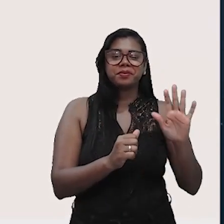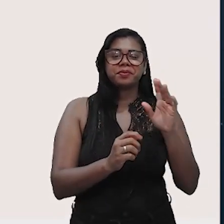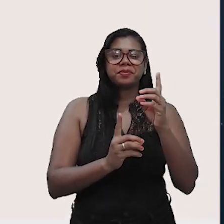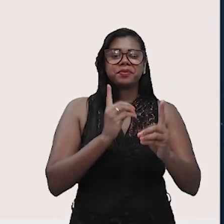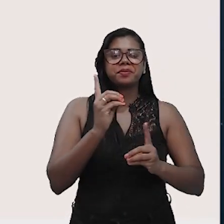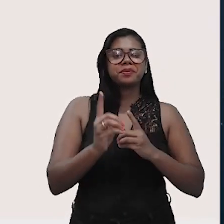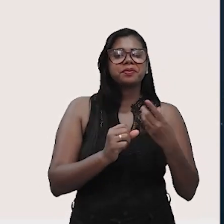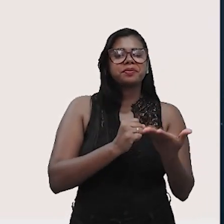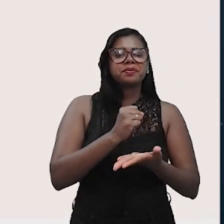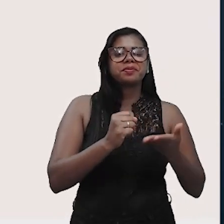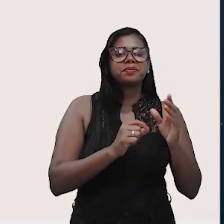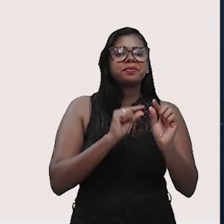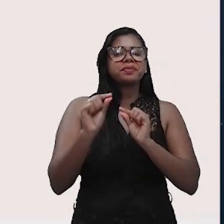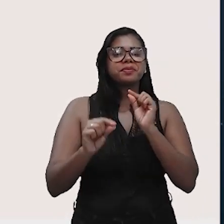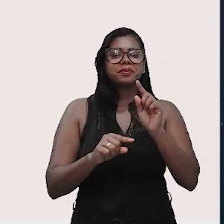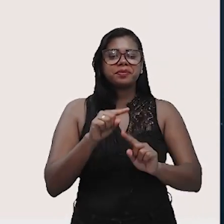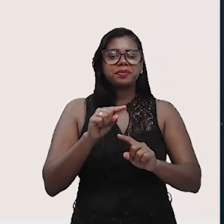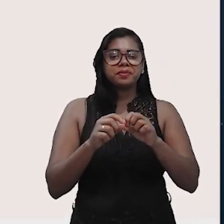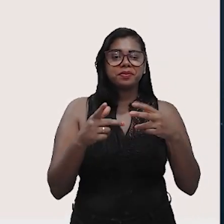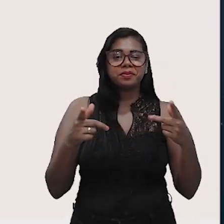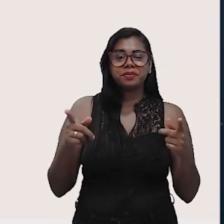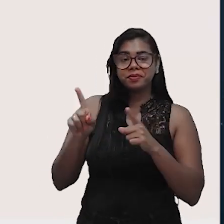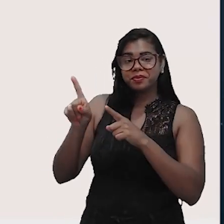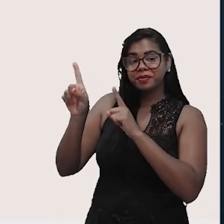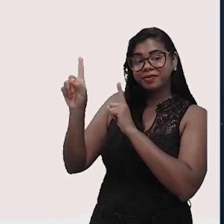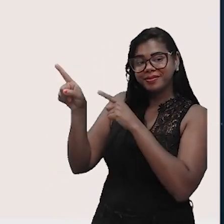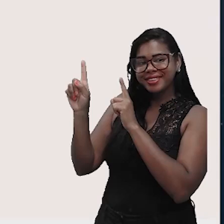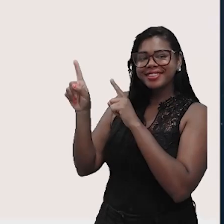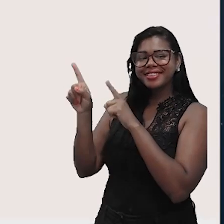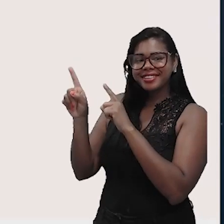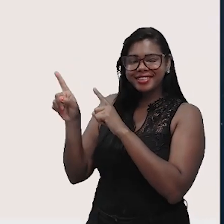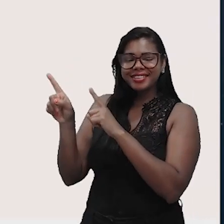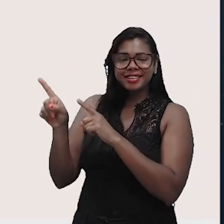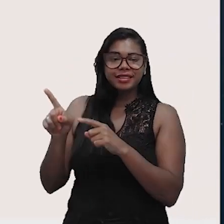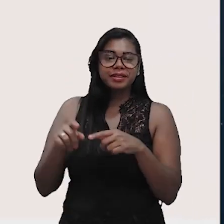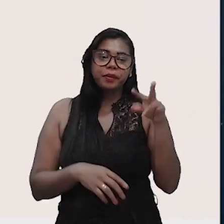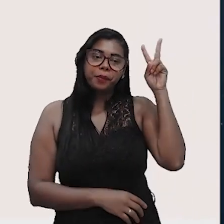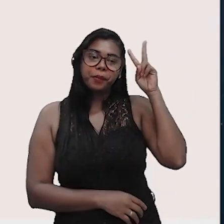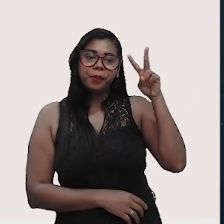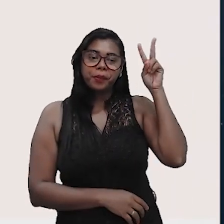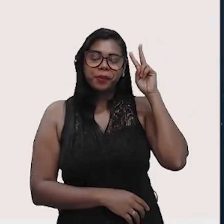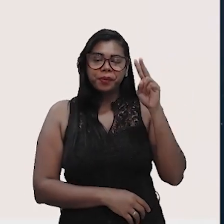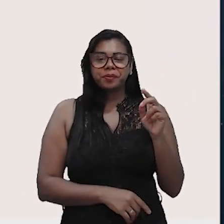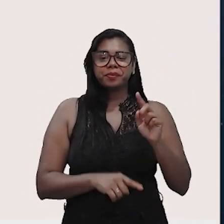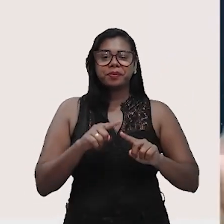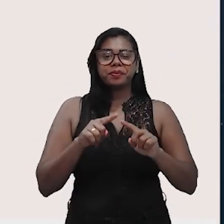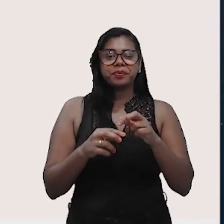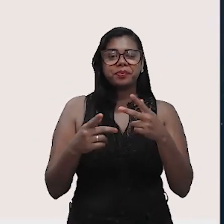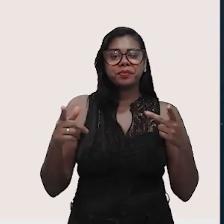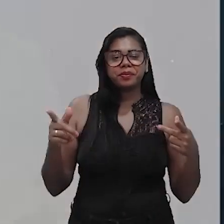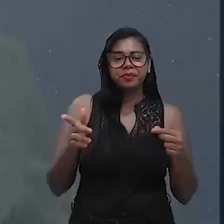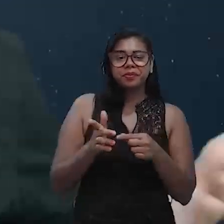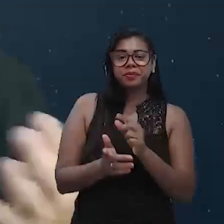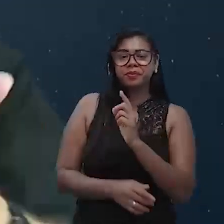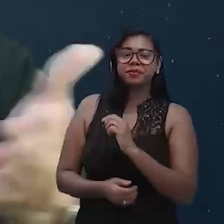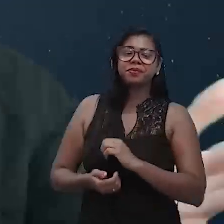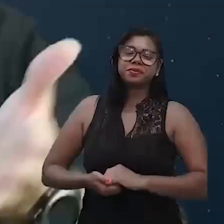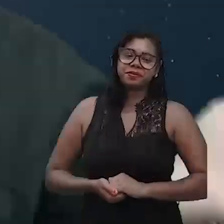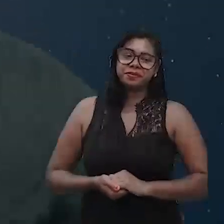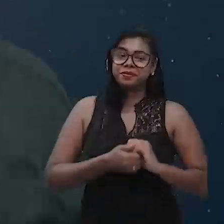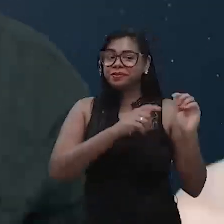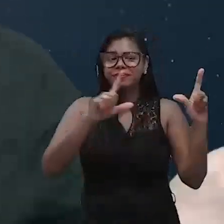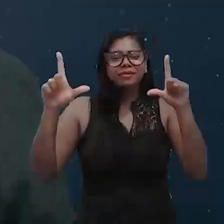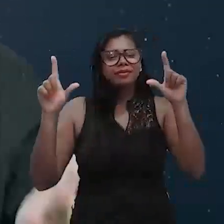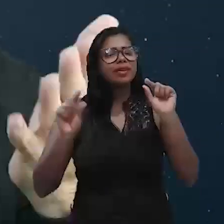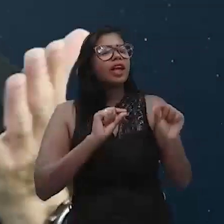material condutor. Lembrando que os materiais condutores são aqueles... Robertão, me bota aí nessa fita, Robertão! Eu quero estar